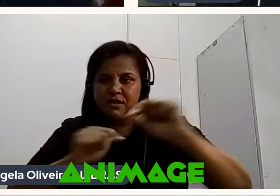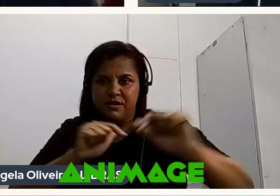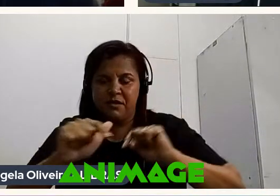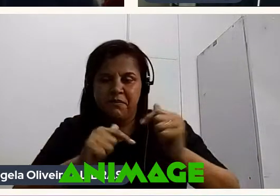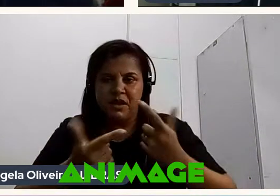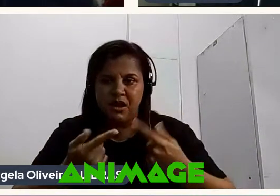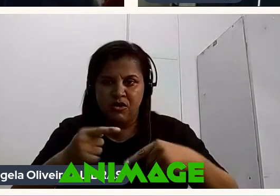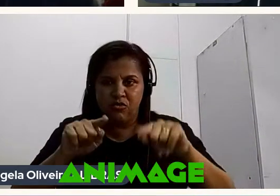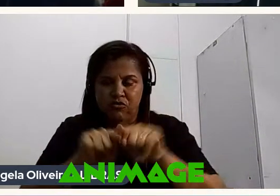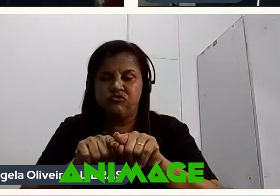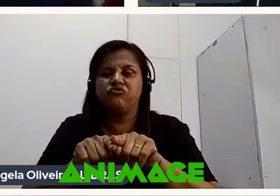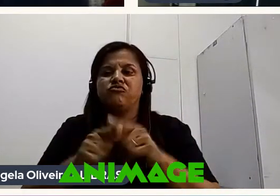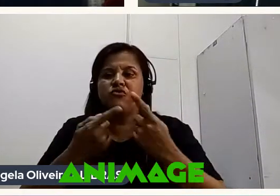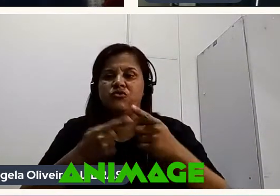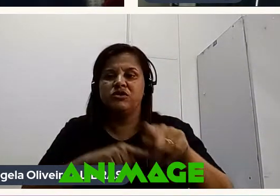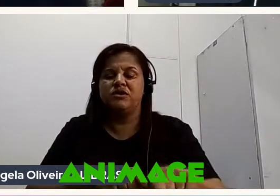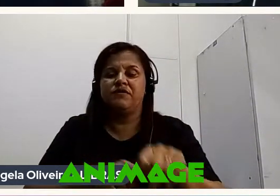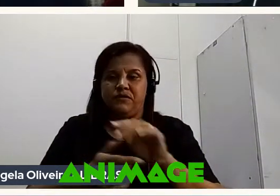Que é um desafio